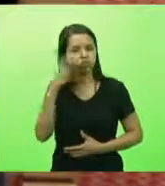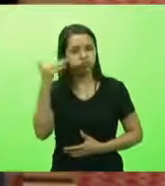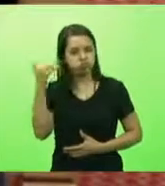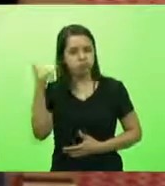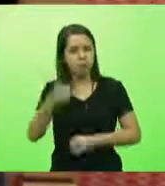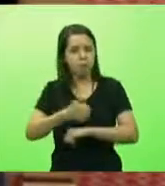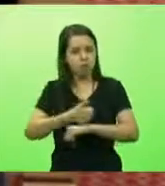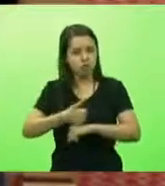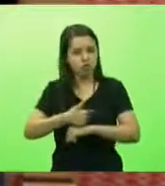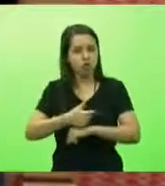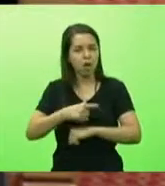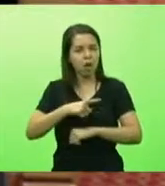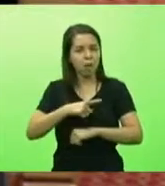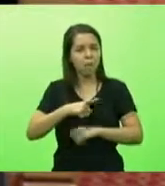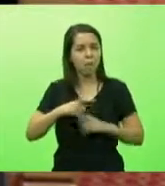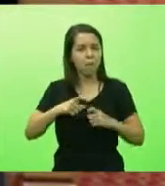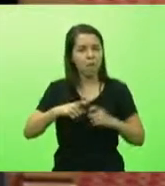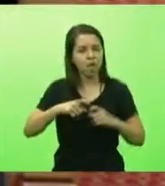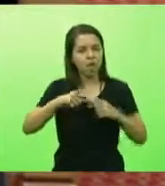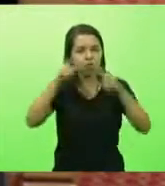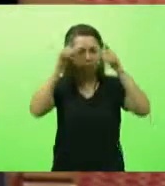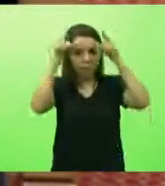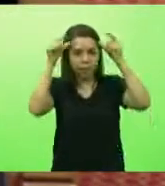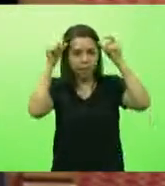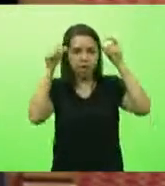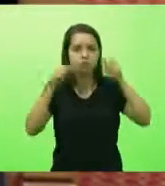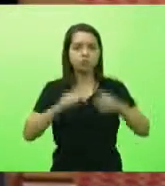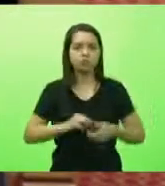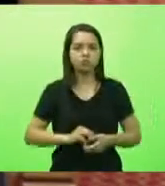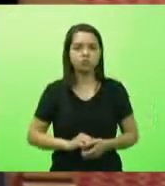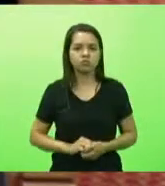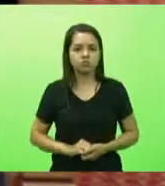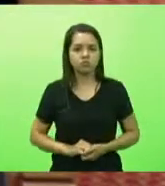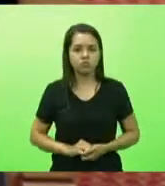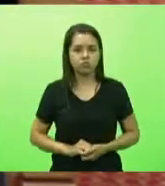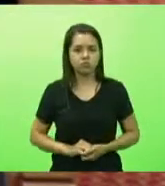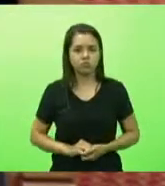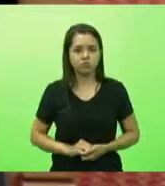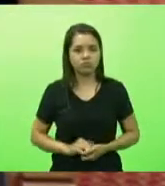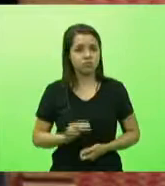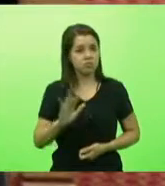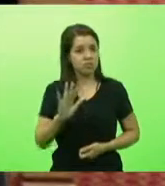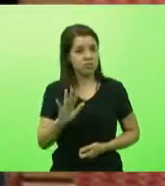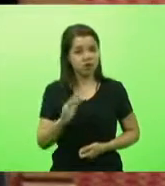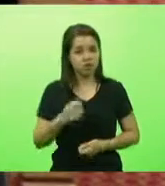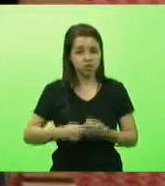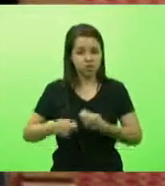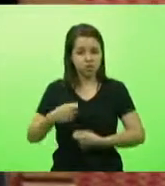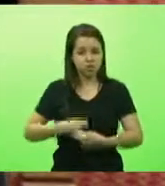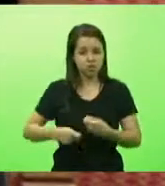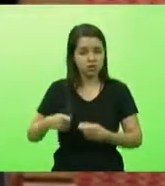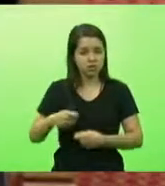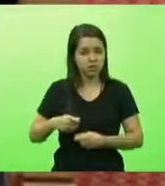médicos, enfermeiros, mas a administração,